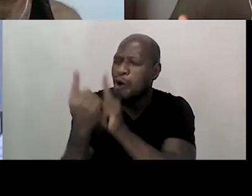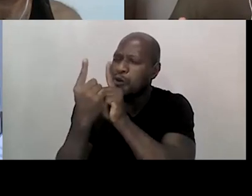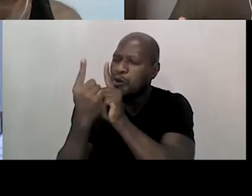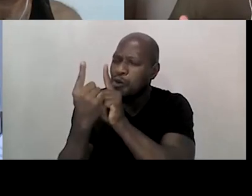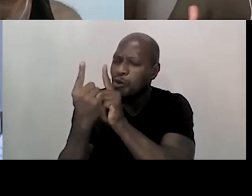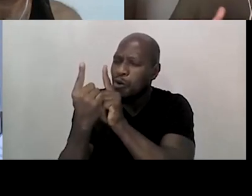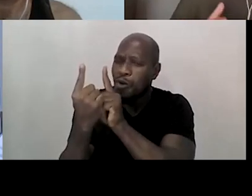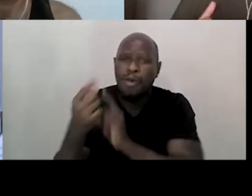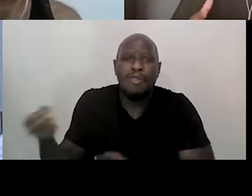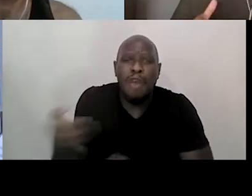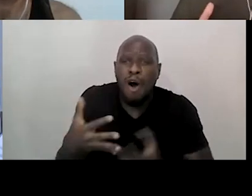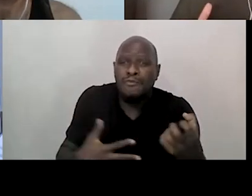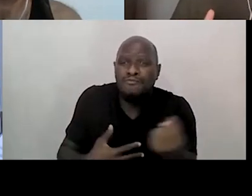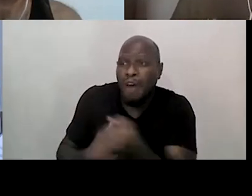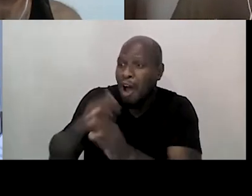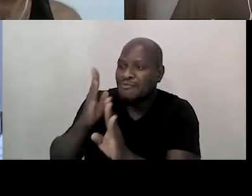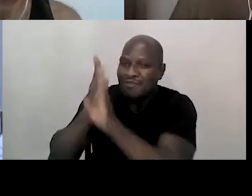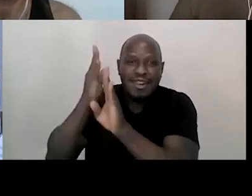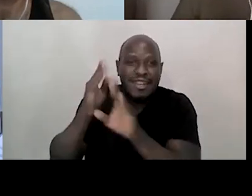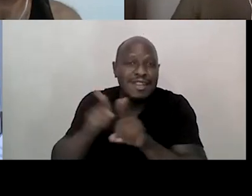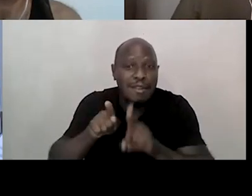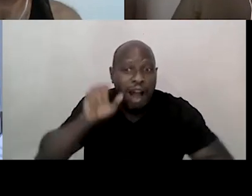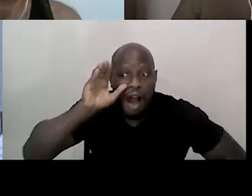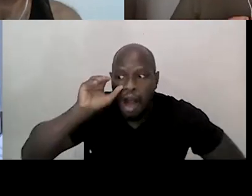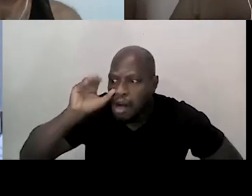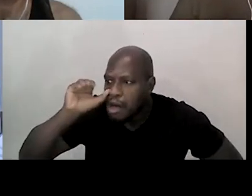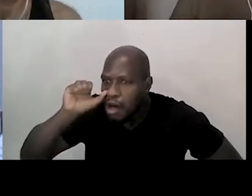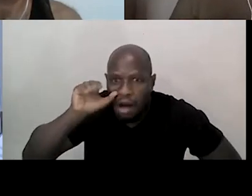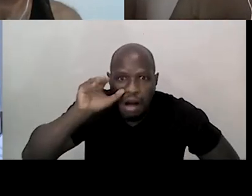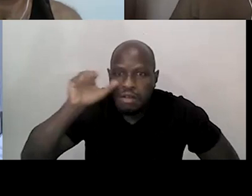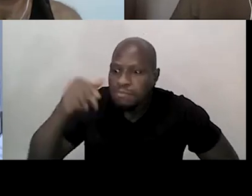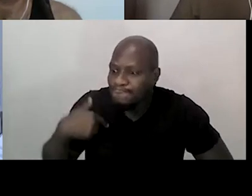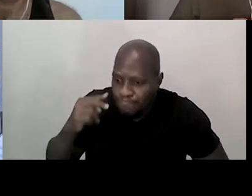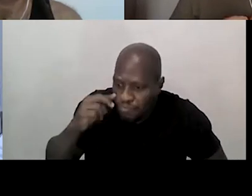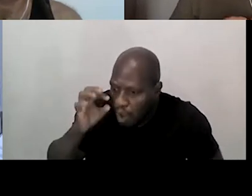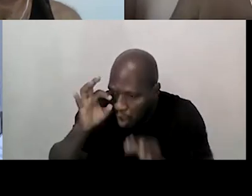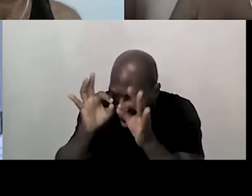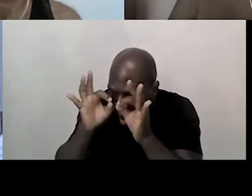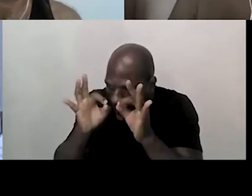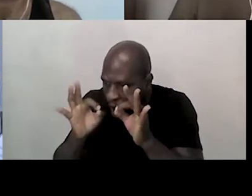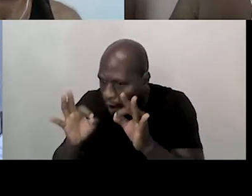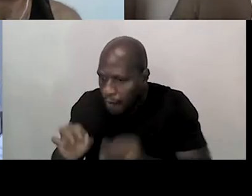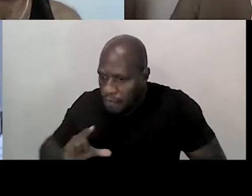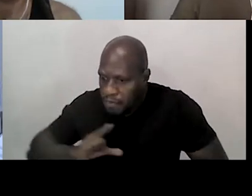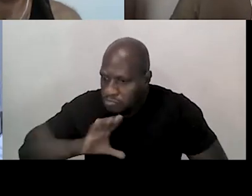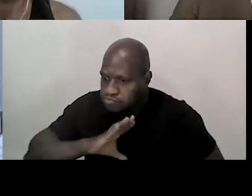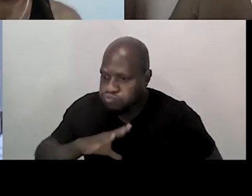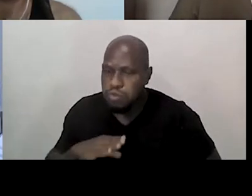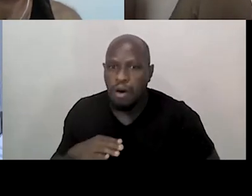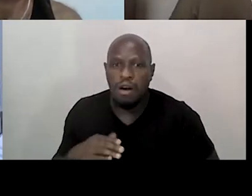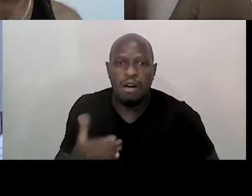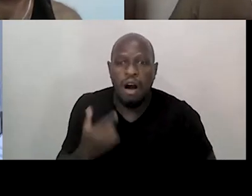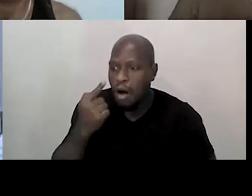novidades, o prazer pela curiosidade. Então, esse olhar curioso, esse olhar desbravador, esse olhar